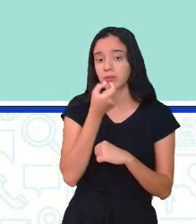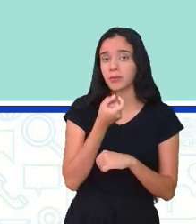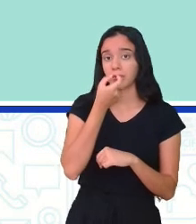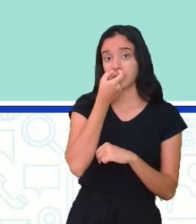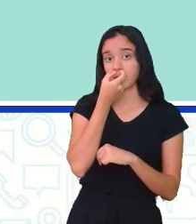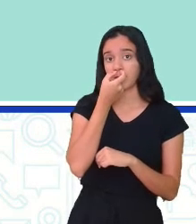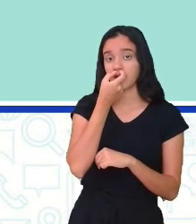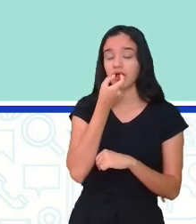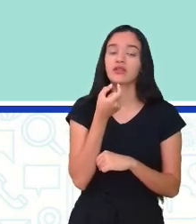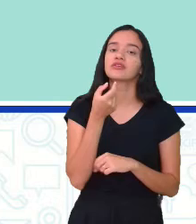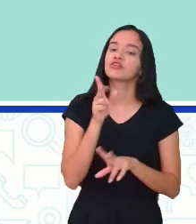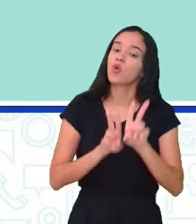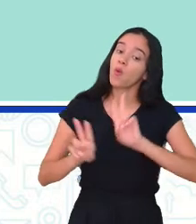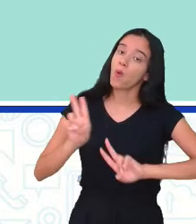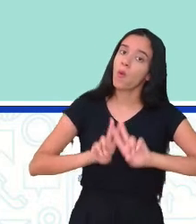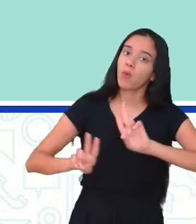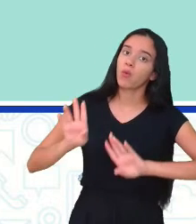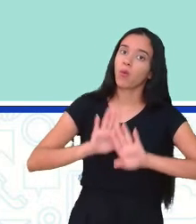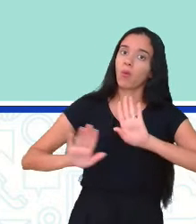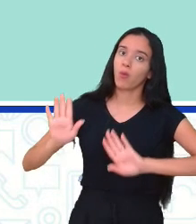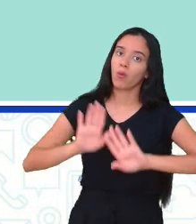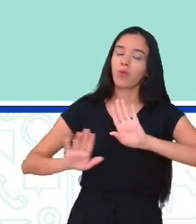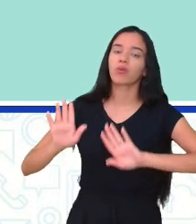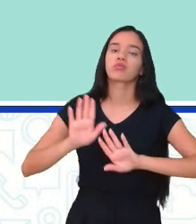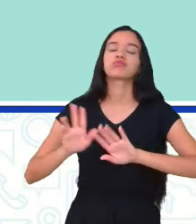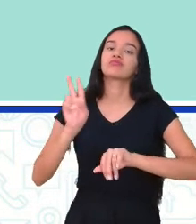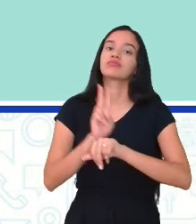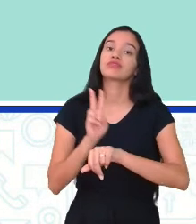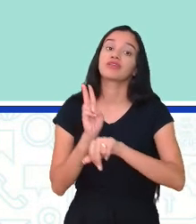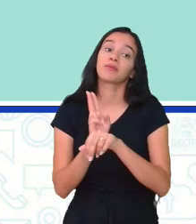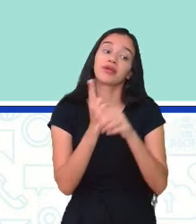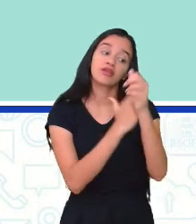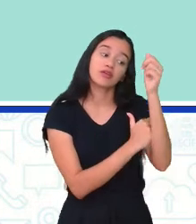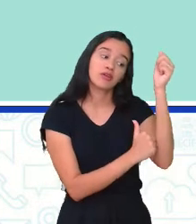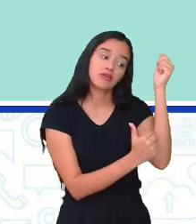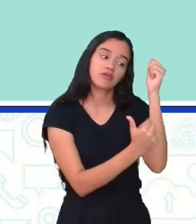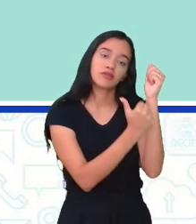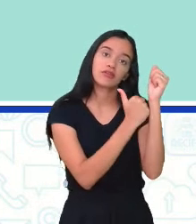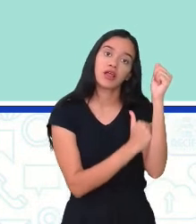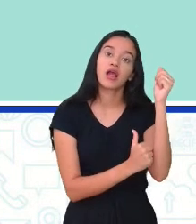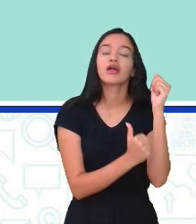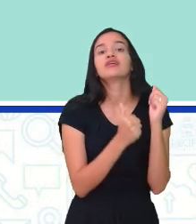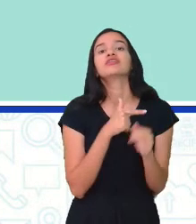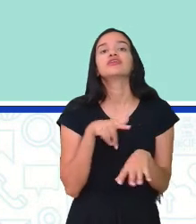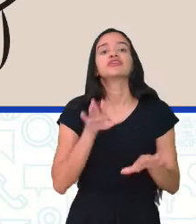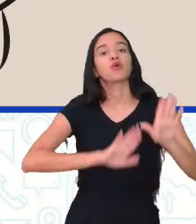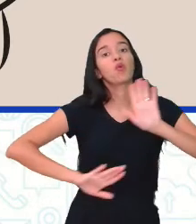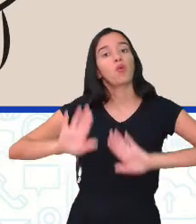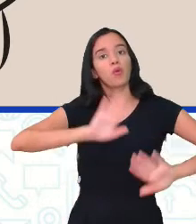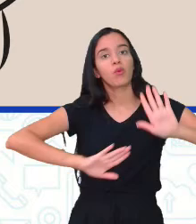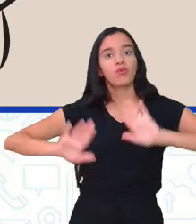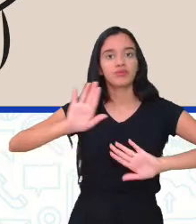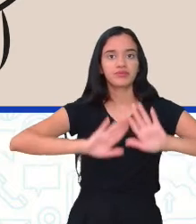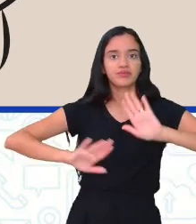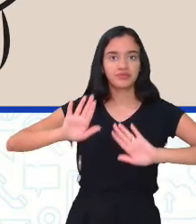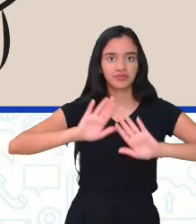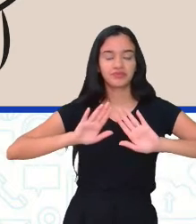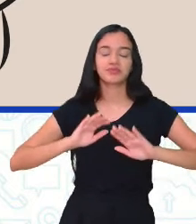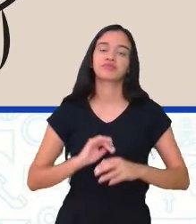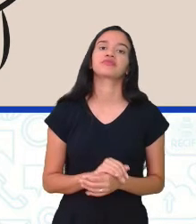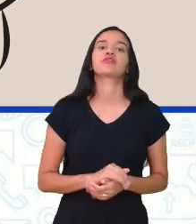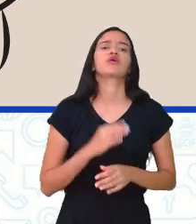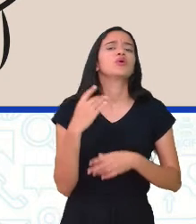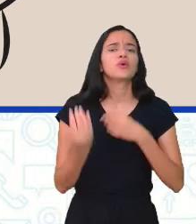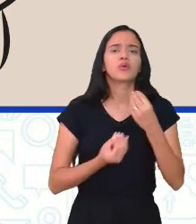esterilizado a questão de tatuagem também tem que ter bastante cuidado tudo muito esterilizado